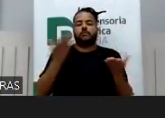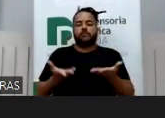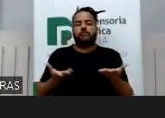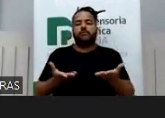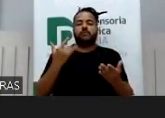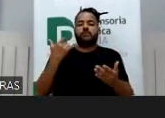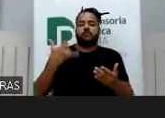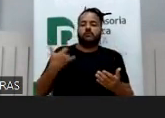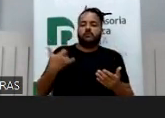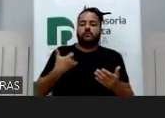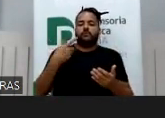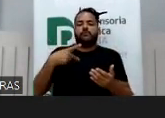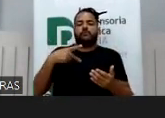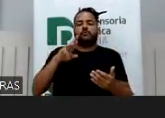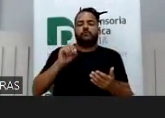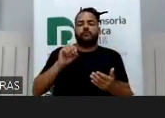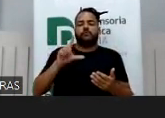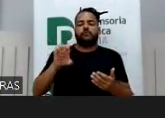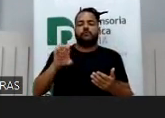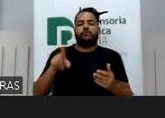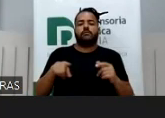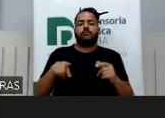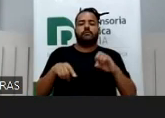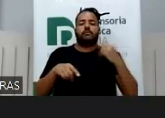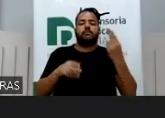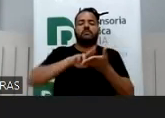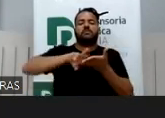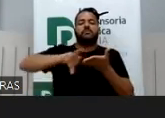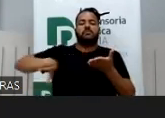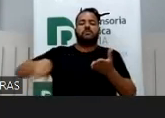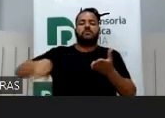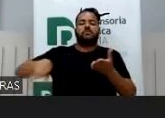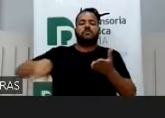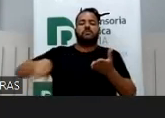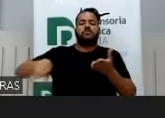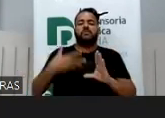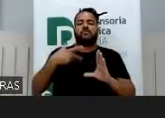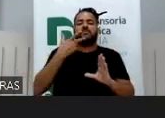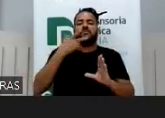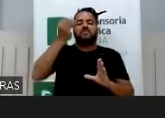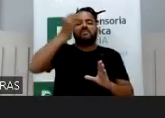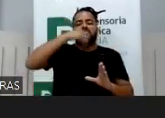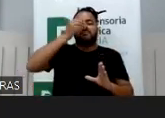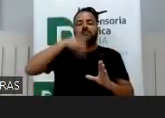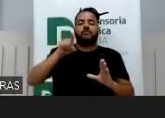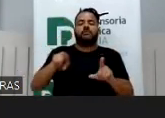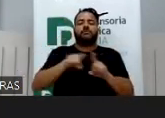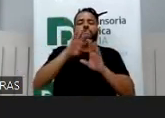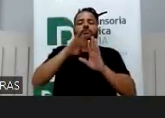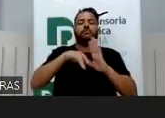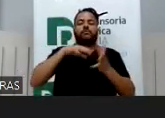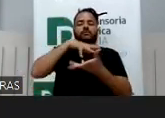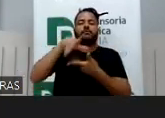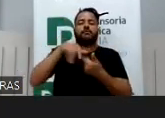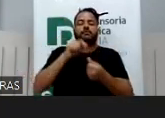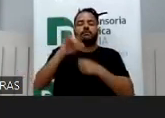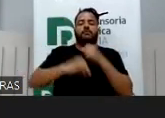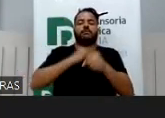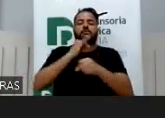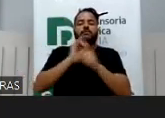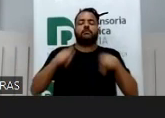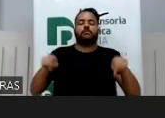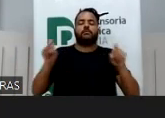partir de fatores como idade da prole e de quaisquer outras características que aumentem sua vulnerabilidade na rede mundial de